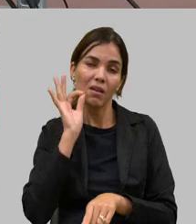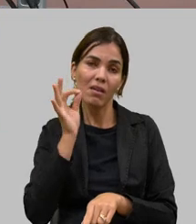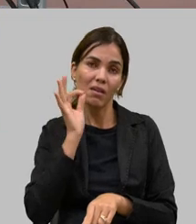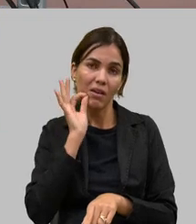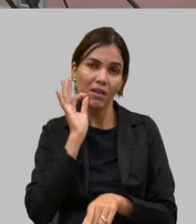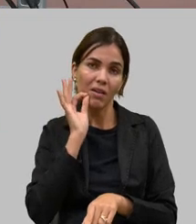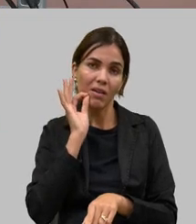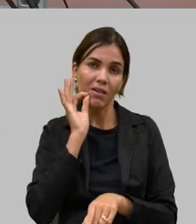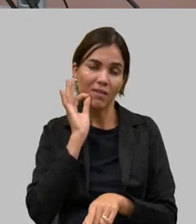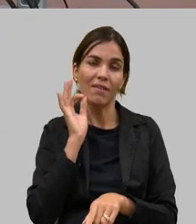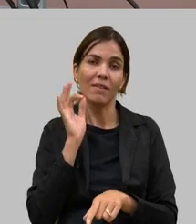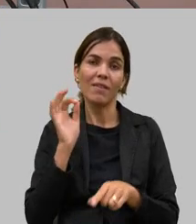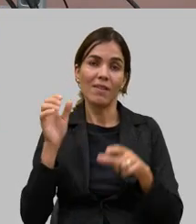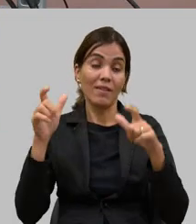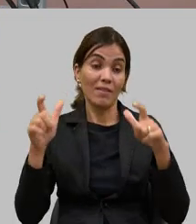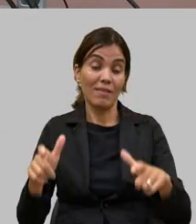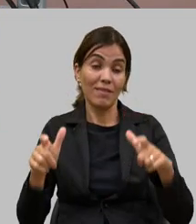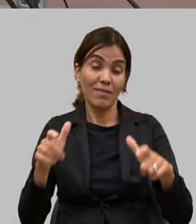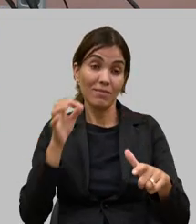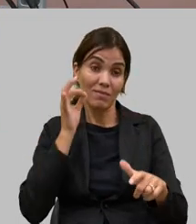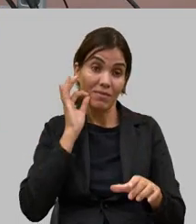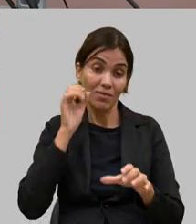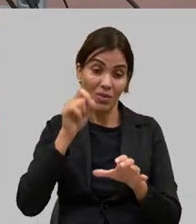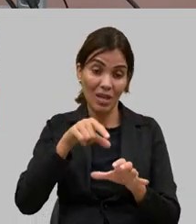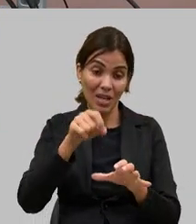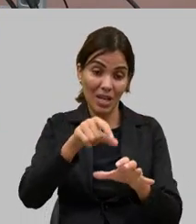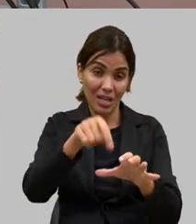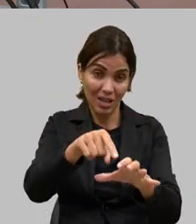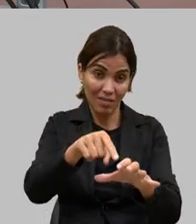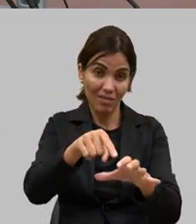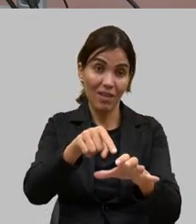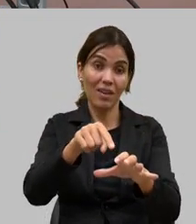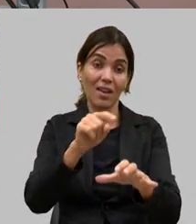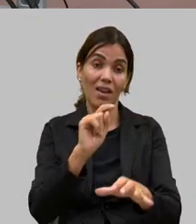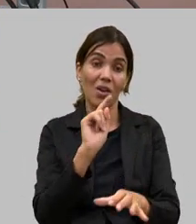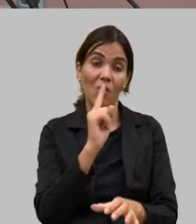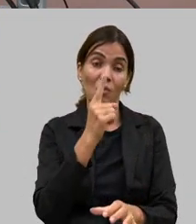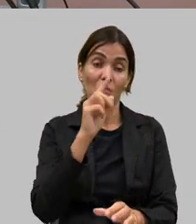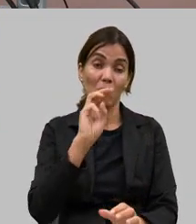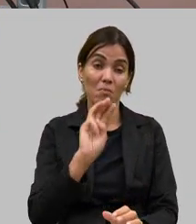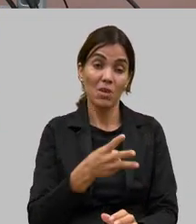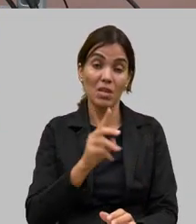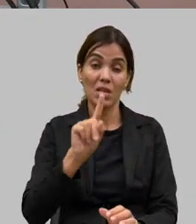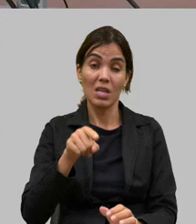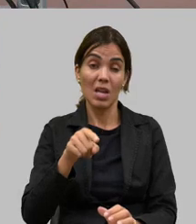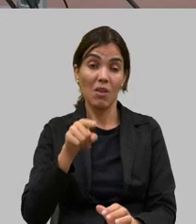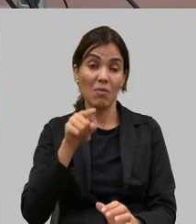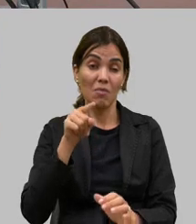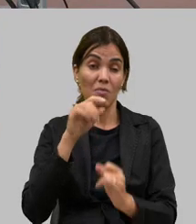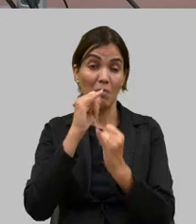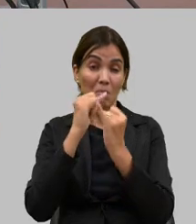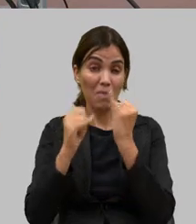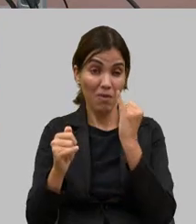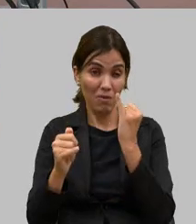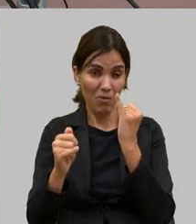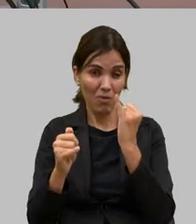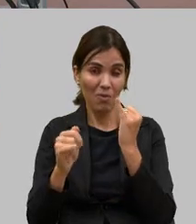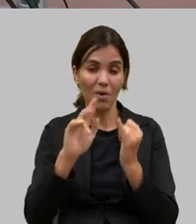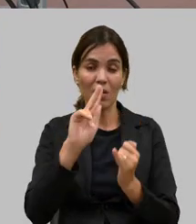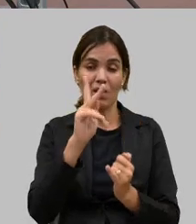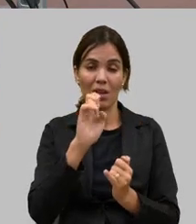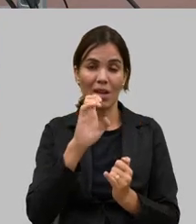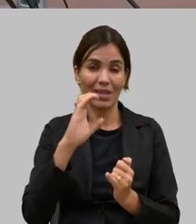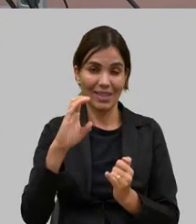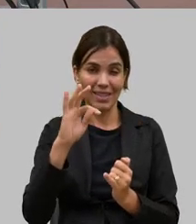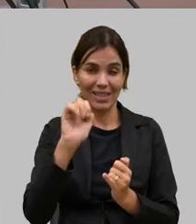cafeiro nosso é imenso são 1 milhão e 350 mil hectares de café plantado em Minas Gerais vocês viram ali quase 120 mil produtores